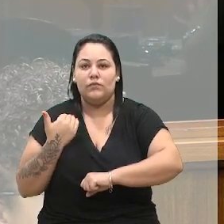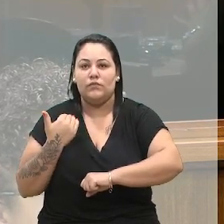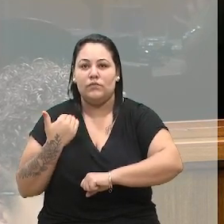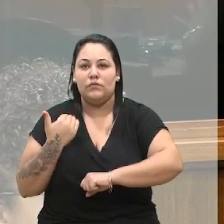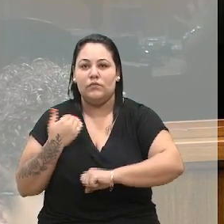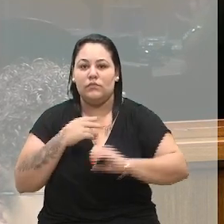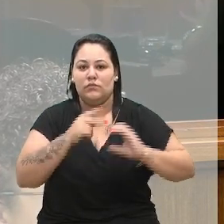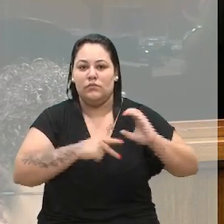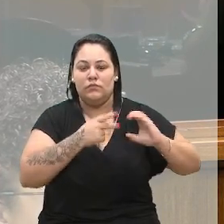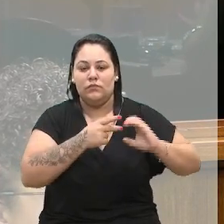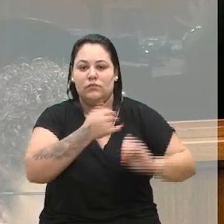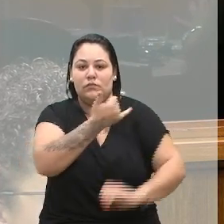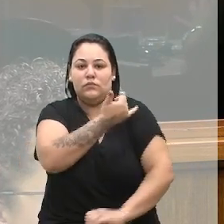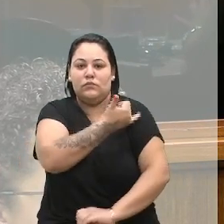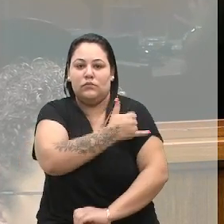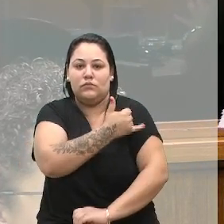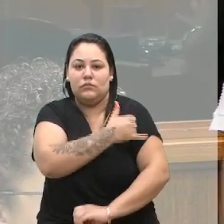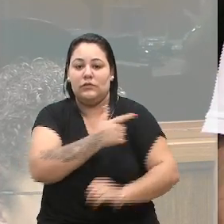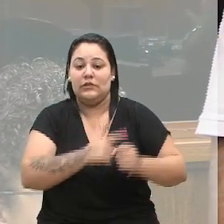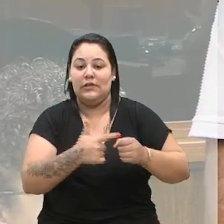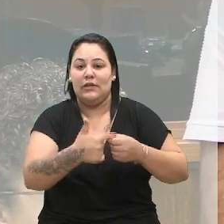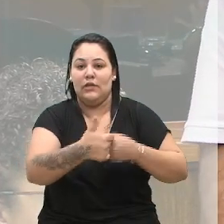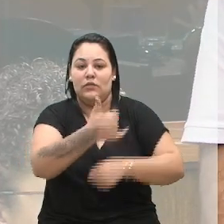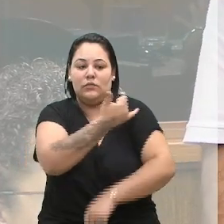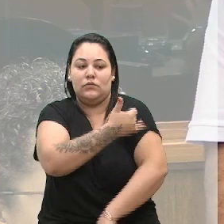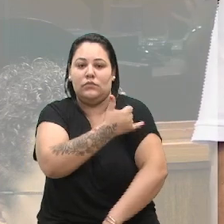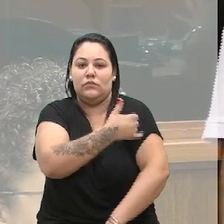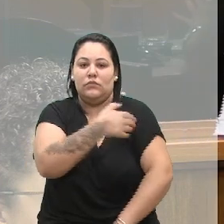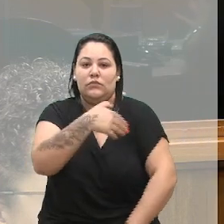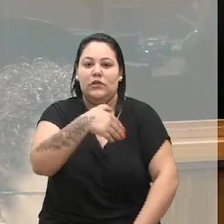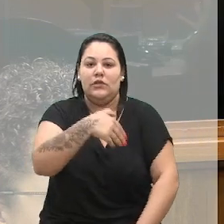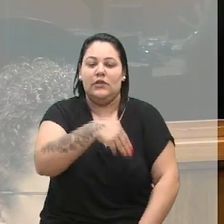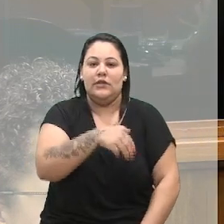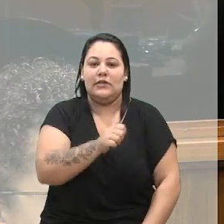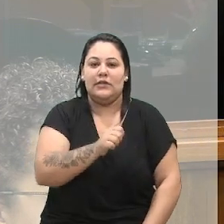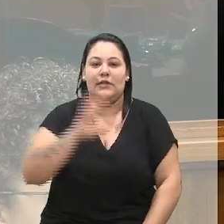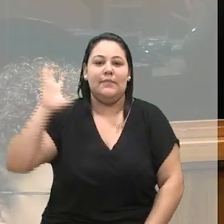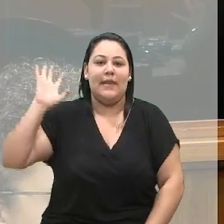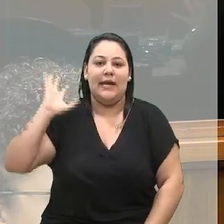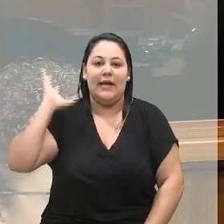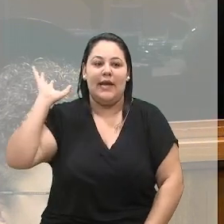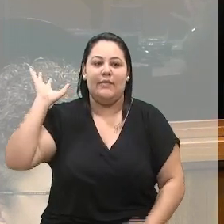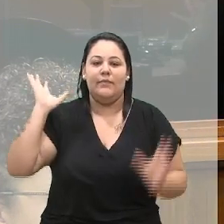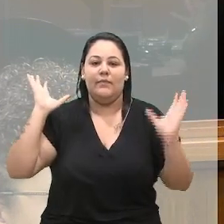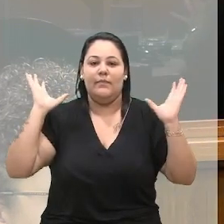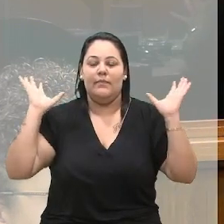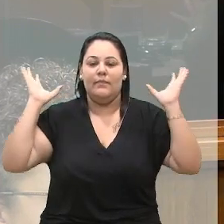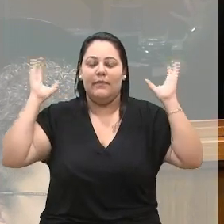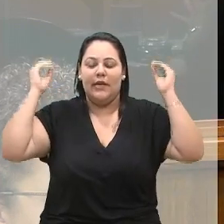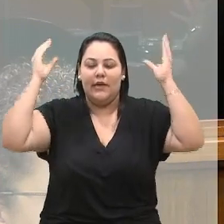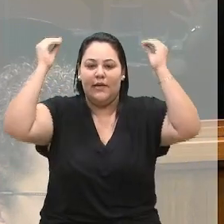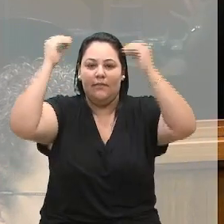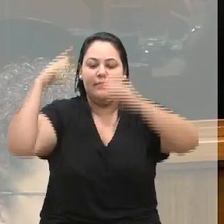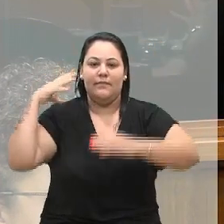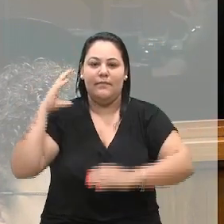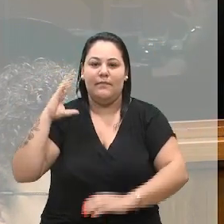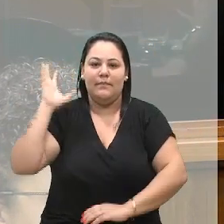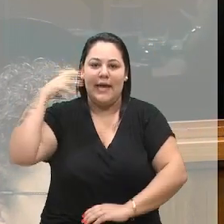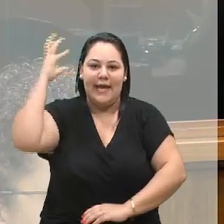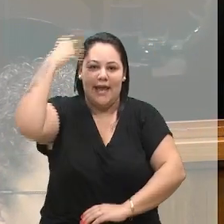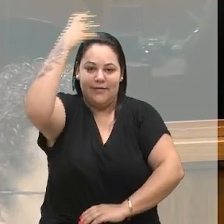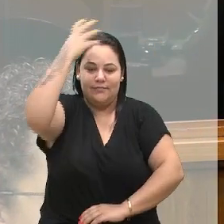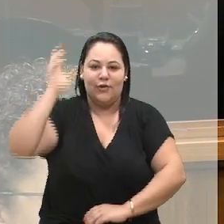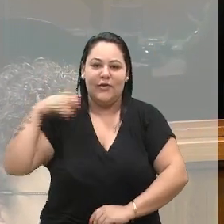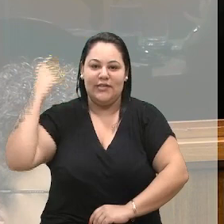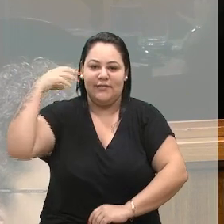do Rio de Janeiro, da cidade do Rio de Janeiro, Marielle Franco, e do Anderson, seu motorista, num crime bárbaro